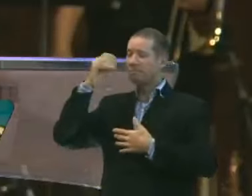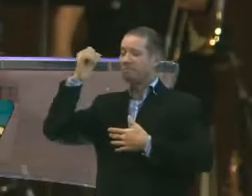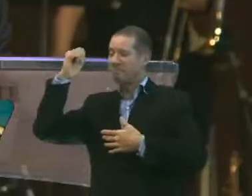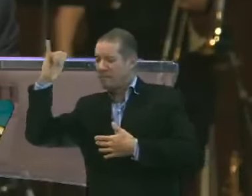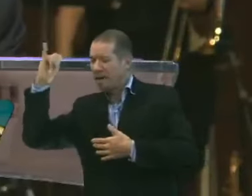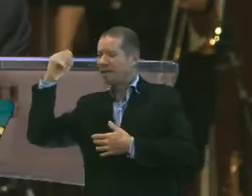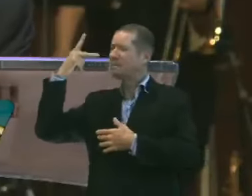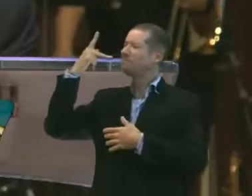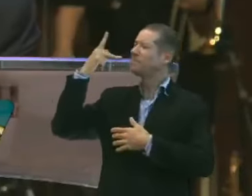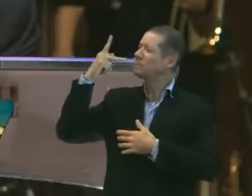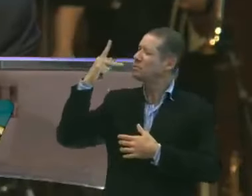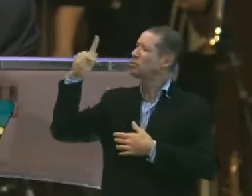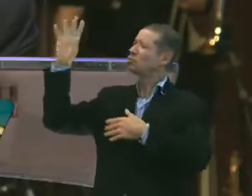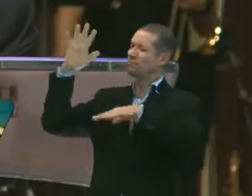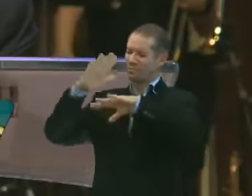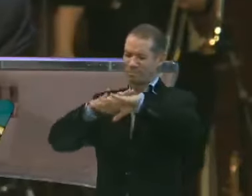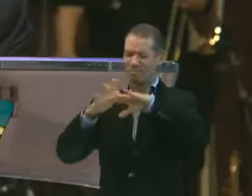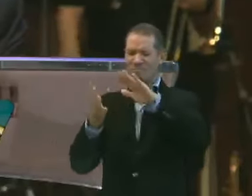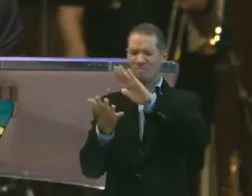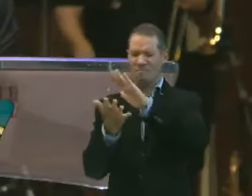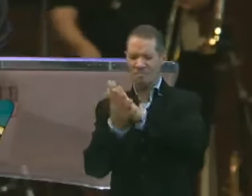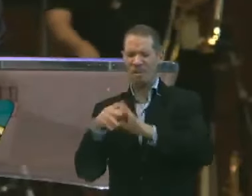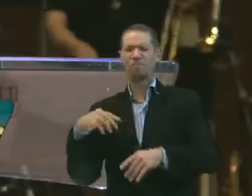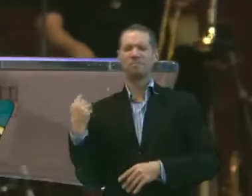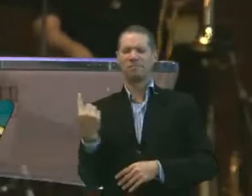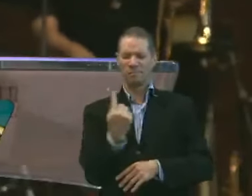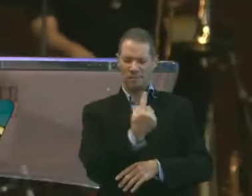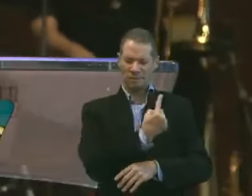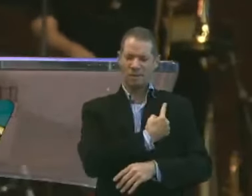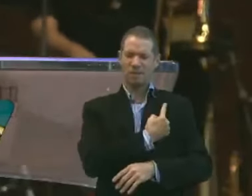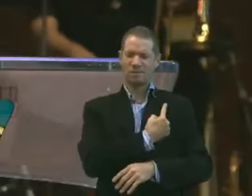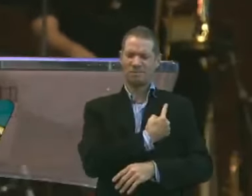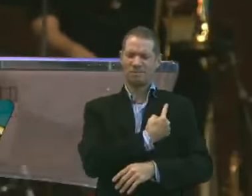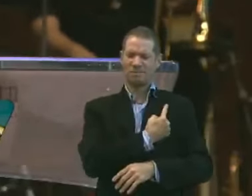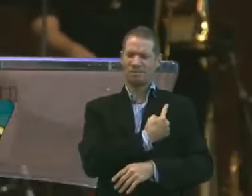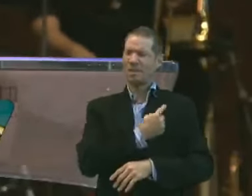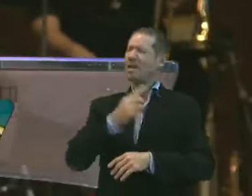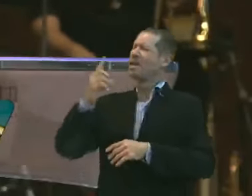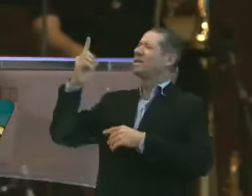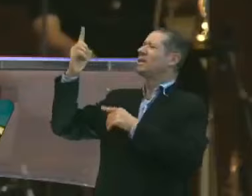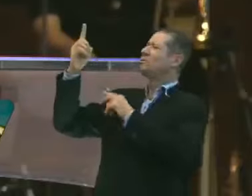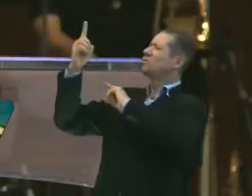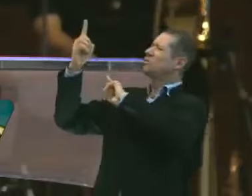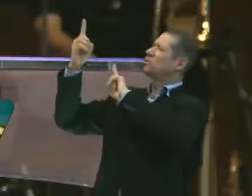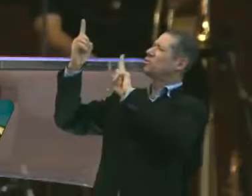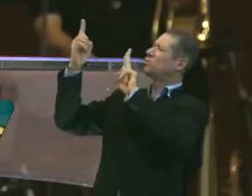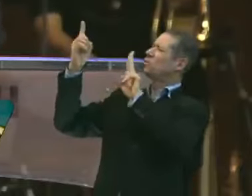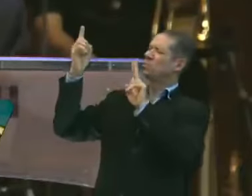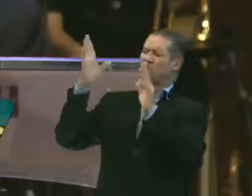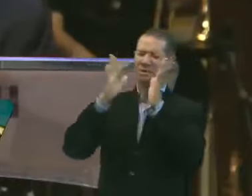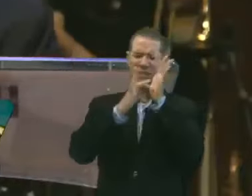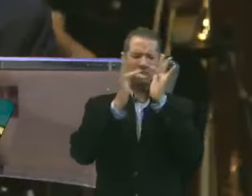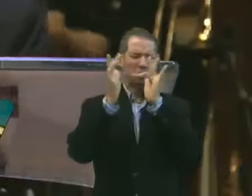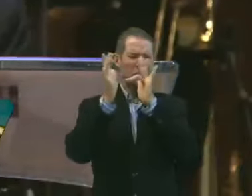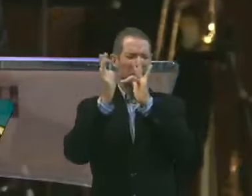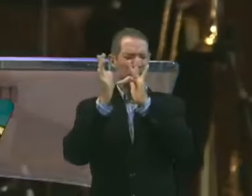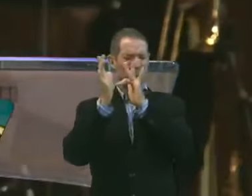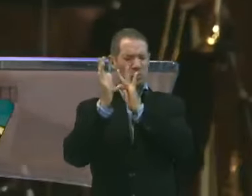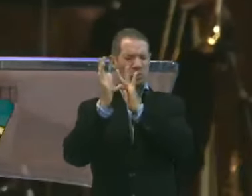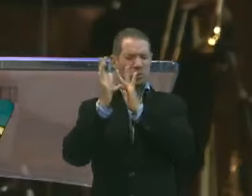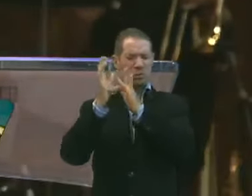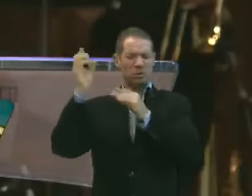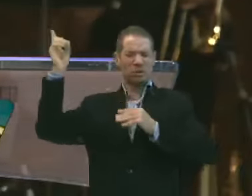Estende a tua mão. Sobre nós. E Deus. Em nome de Jesus. Que o Senhor mesmo.